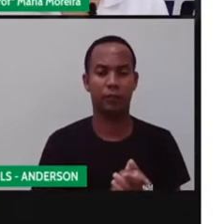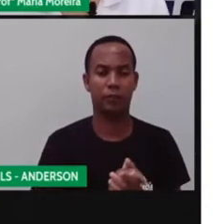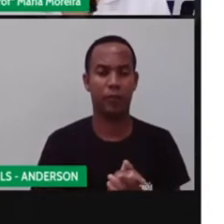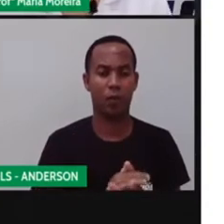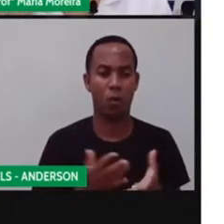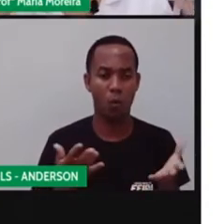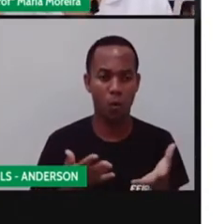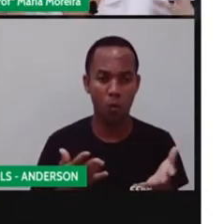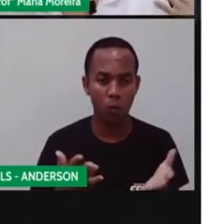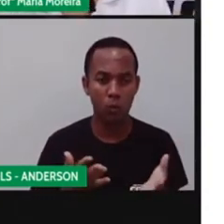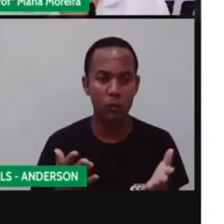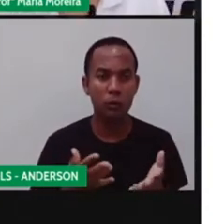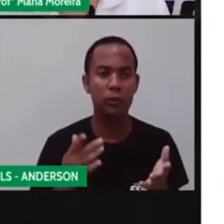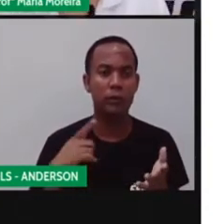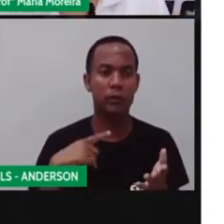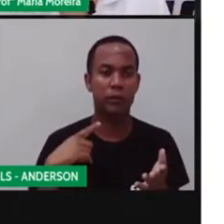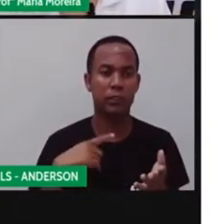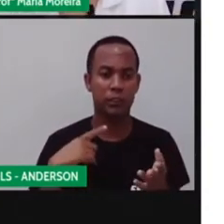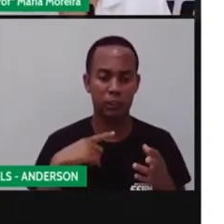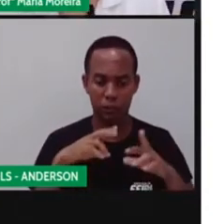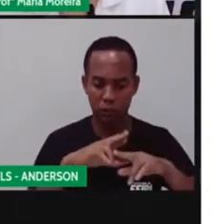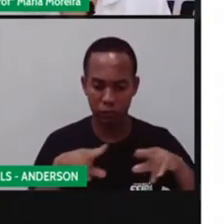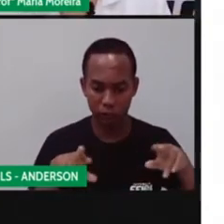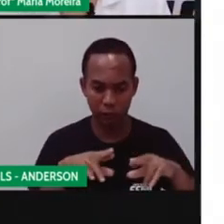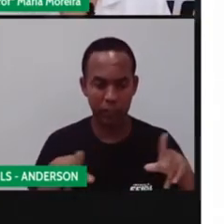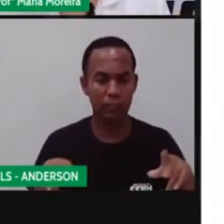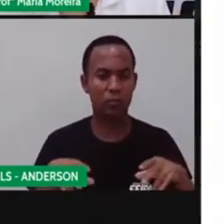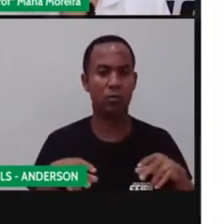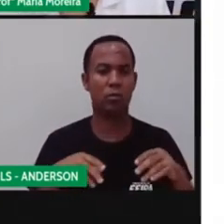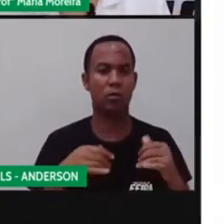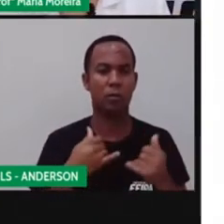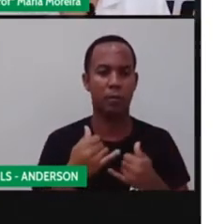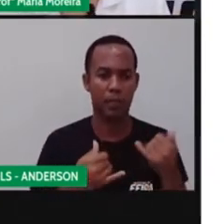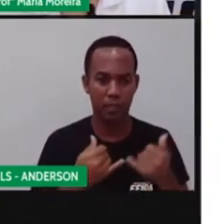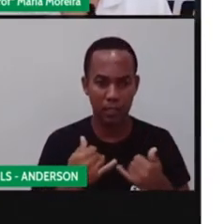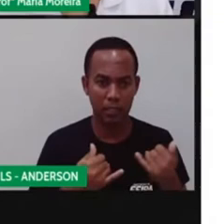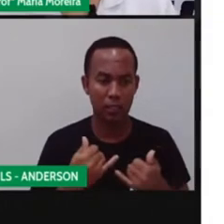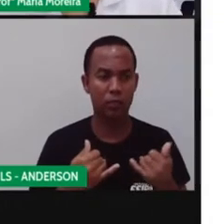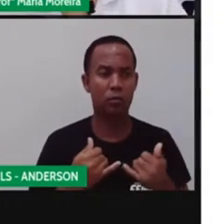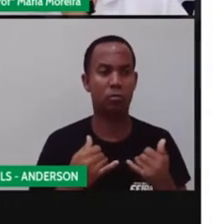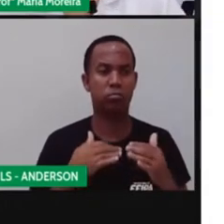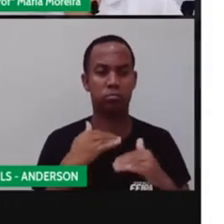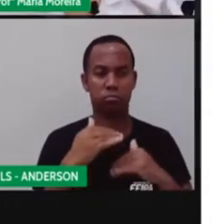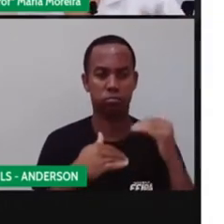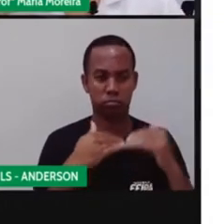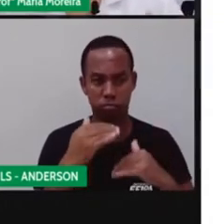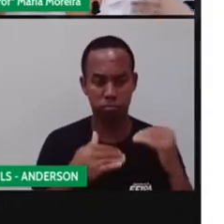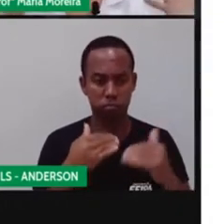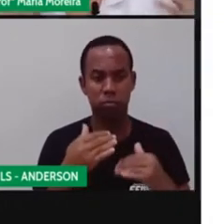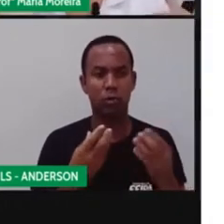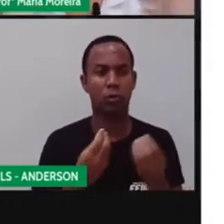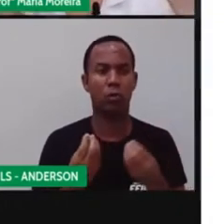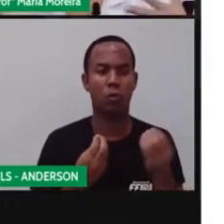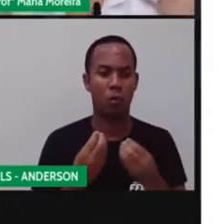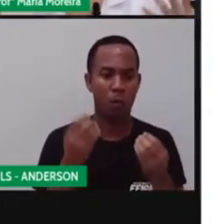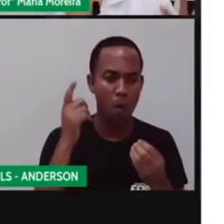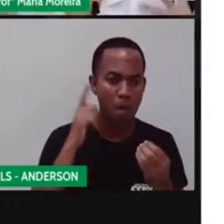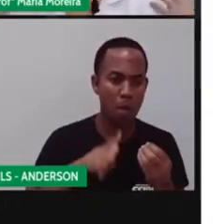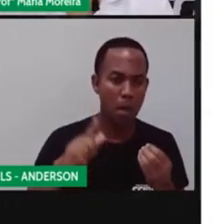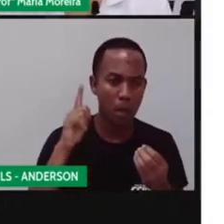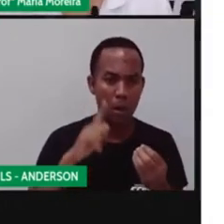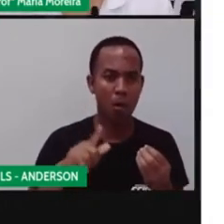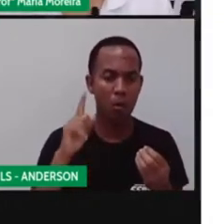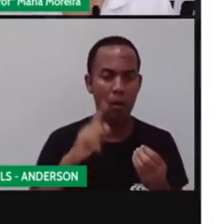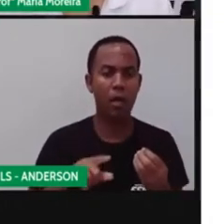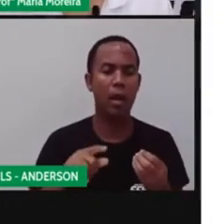até hoje. E as fábricas, porque existem fábricas que produzem esses brinquedos. Elas estão o quê? Lutando para melhorar